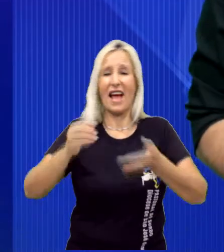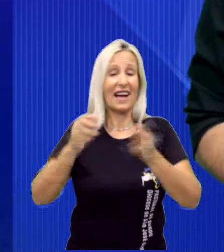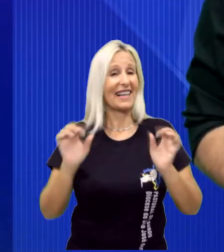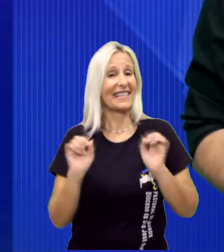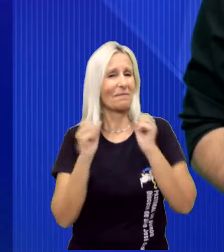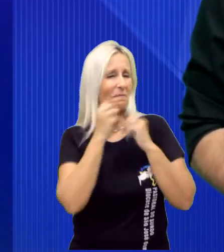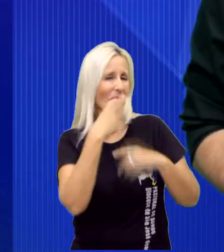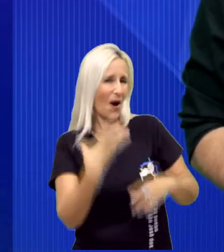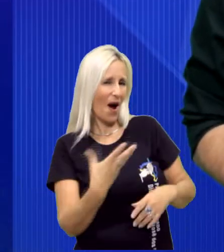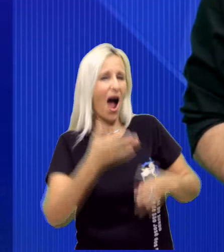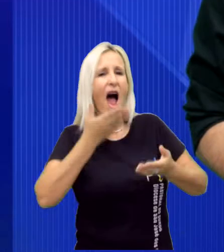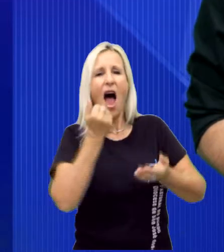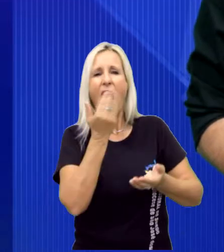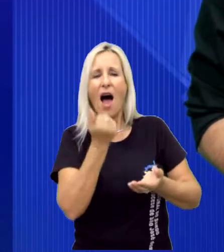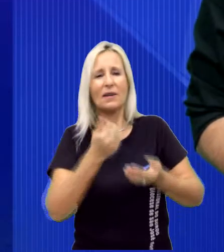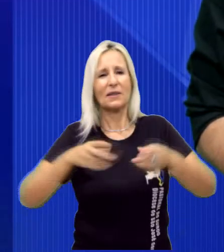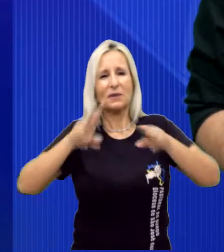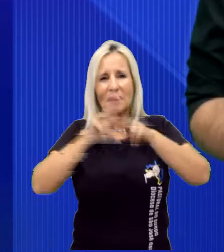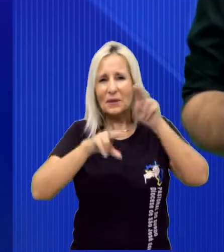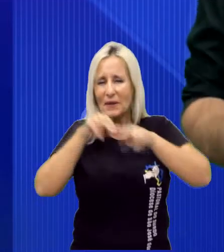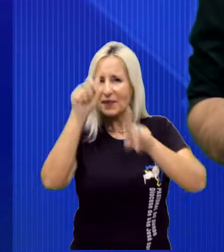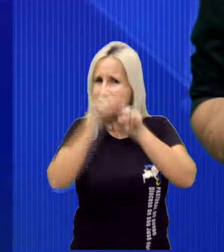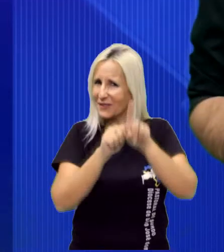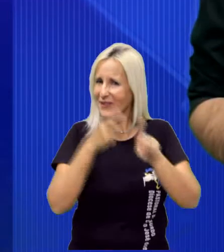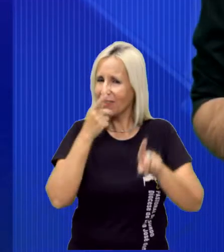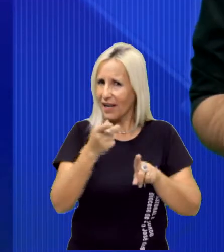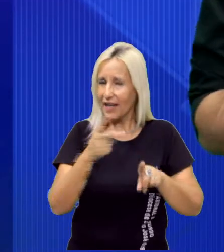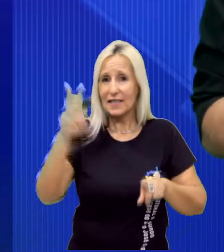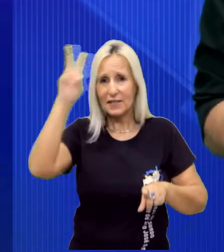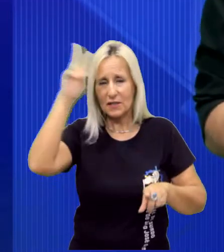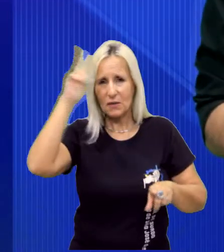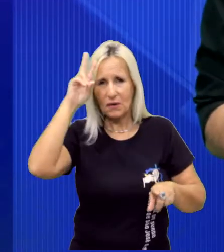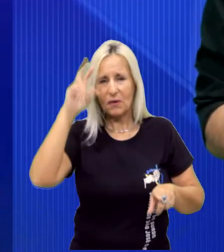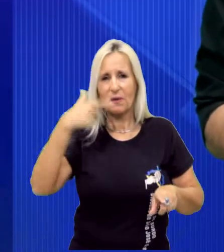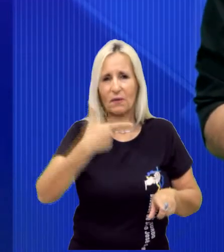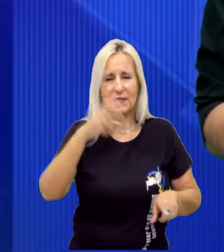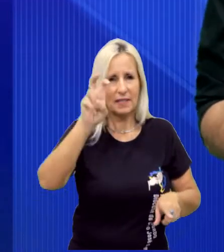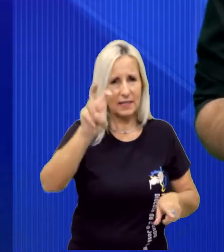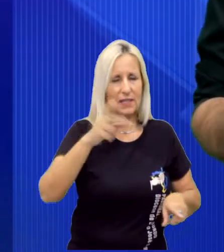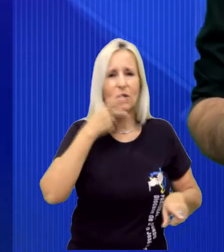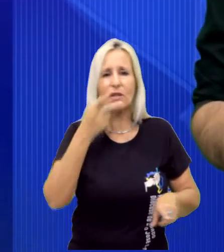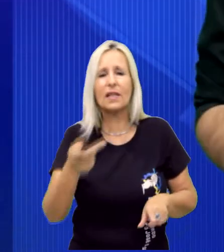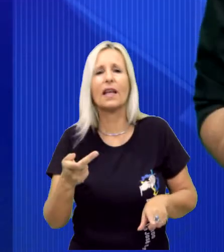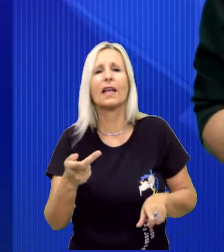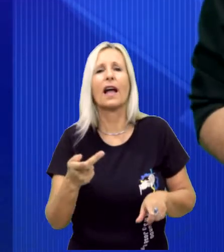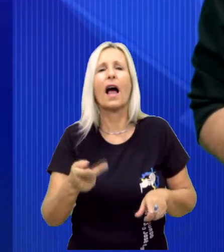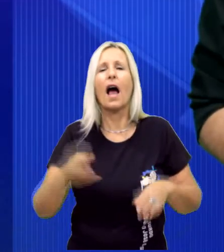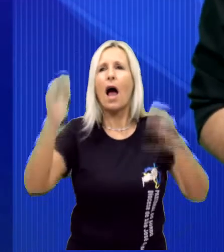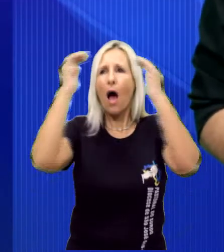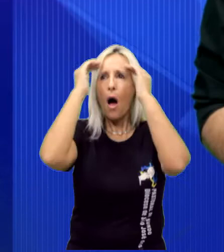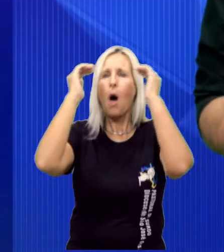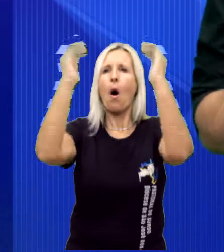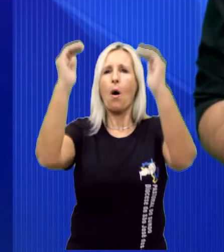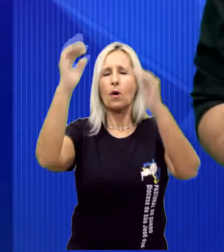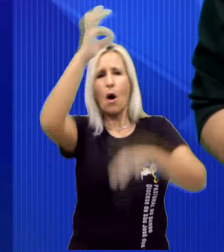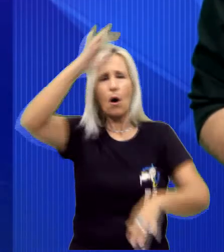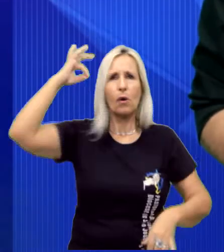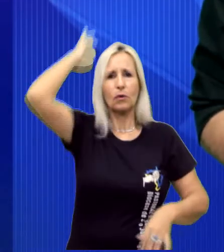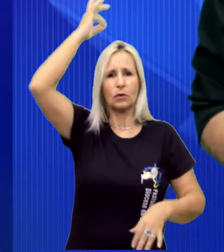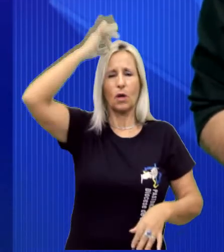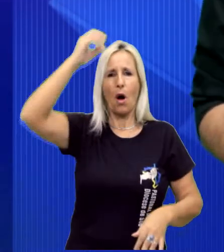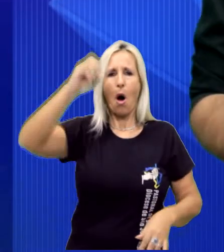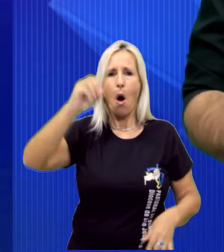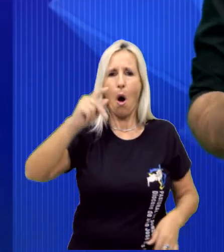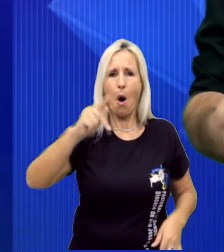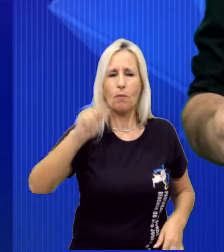claro, as delícias típicas do mês de junho. Na próxima segunda-feira, dia 25, haverá missa em honração de José Maria Escrivá, fundador do